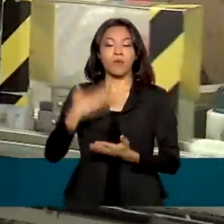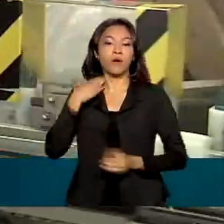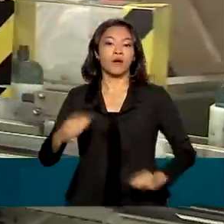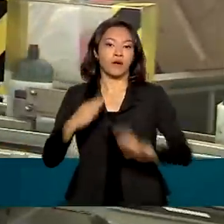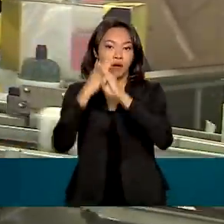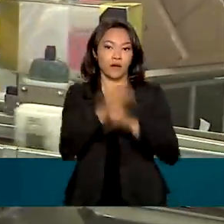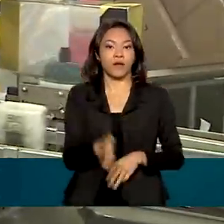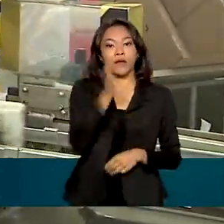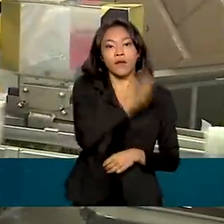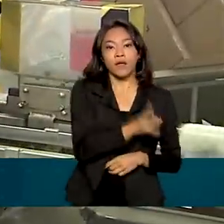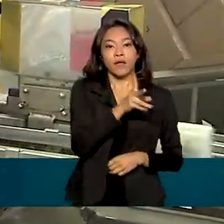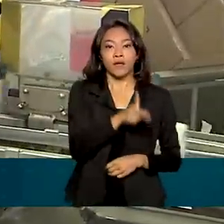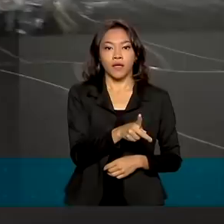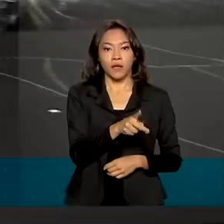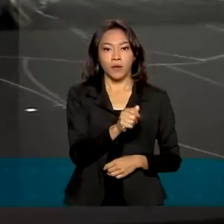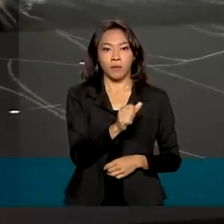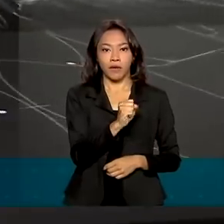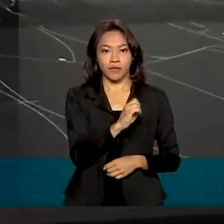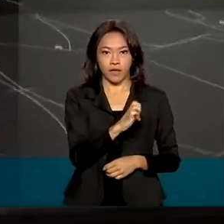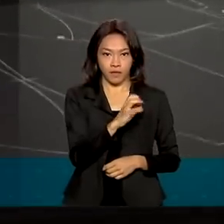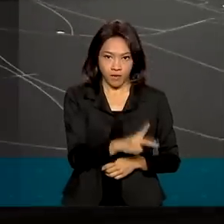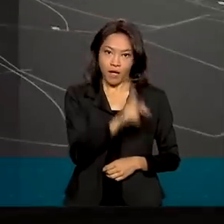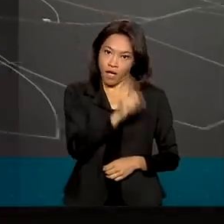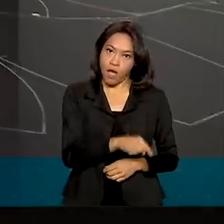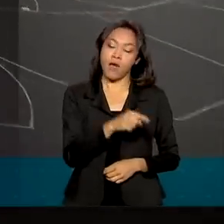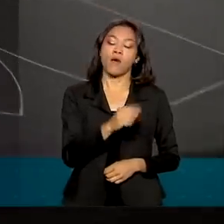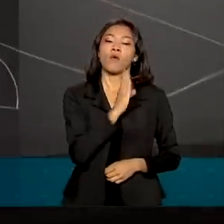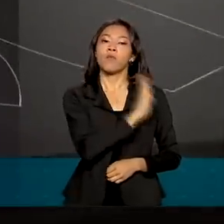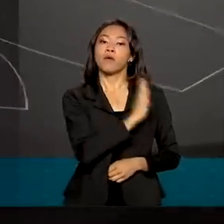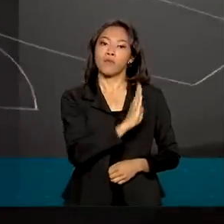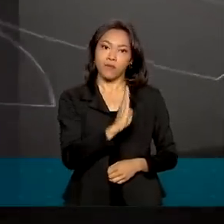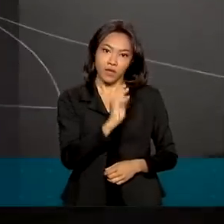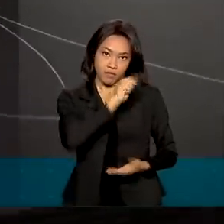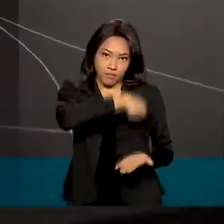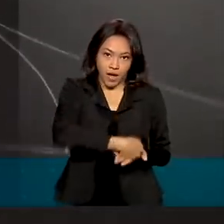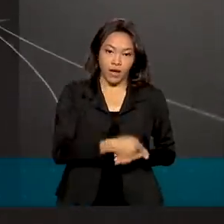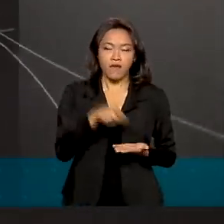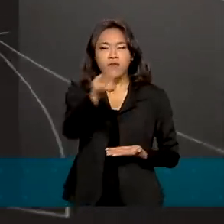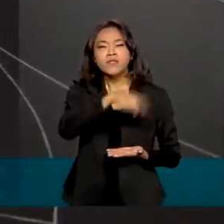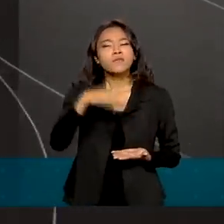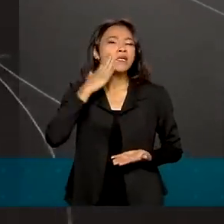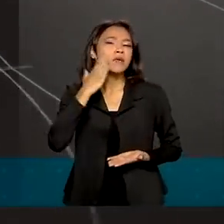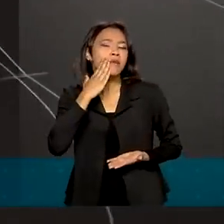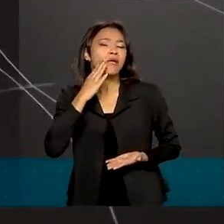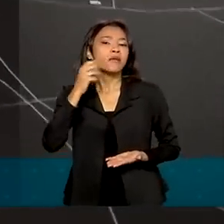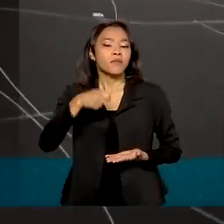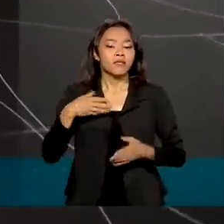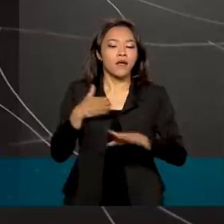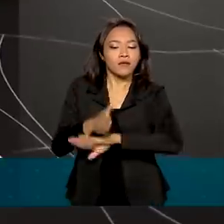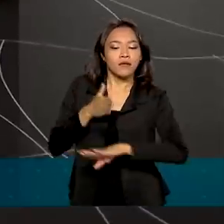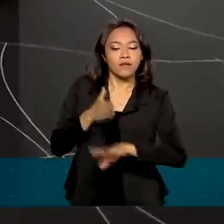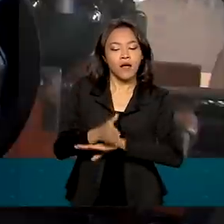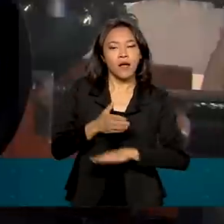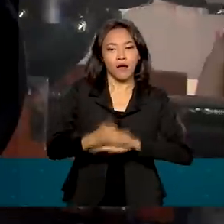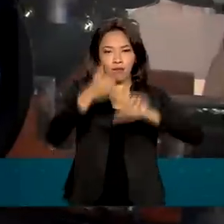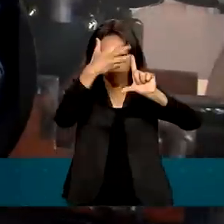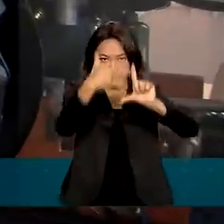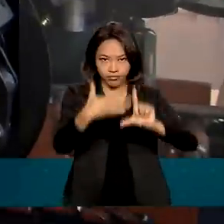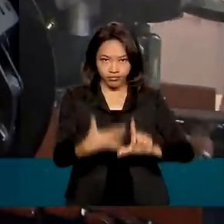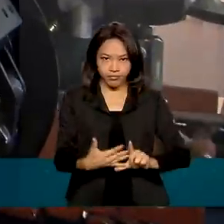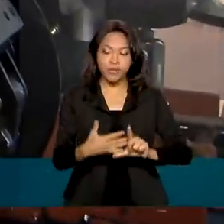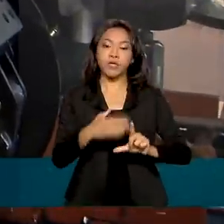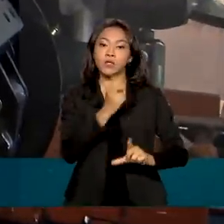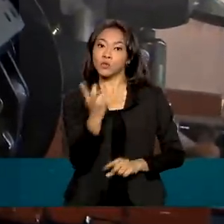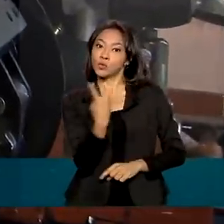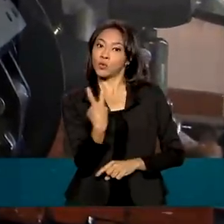pelo Banco do Brasil. Para saber se tem direito ao benefício, o trabalhador pode acessar os canais eletrônicos dos bancos ou o portal